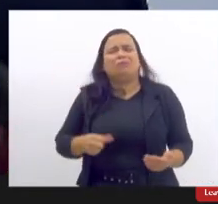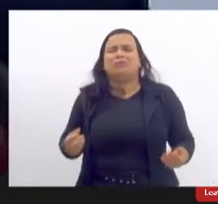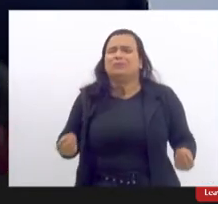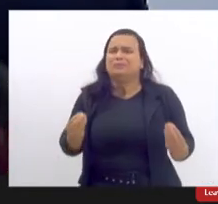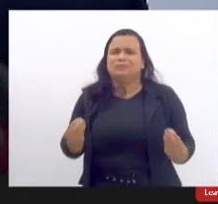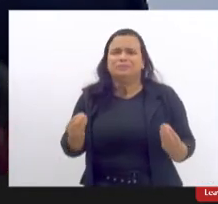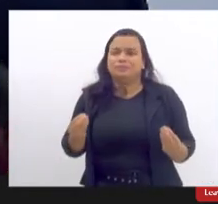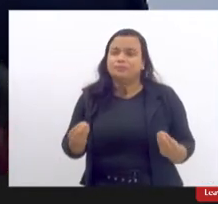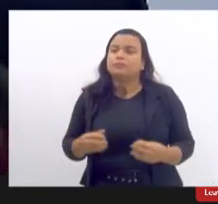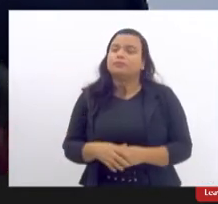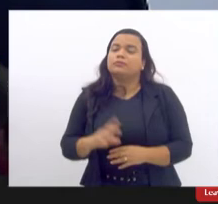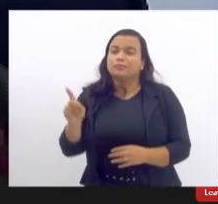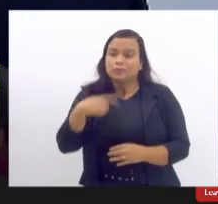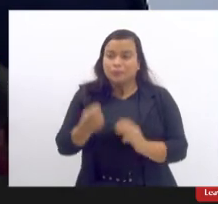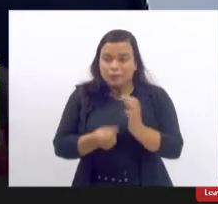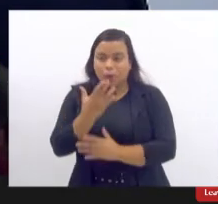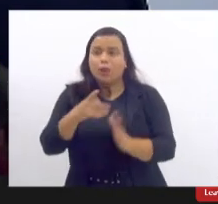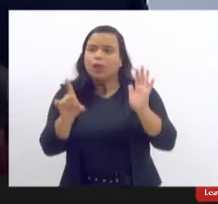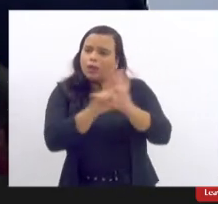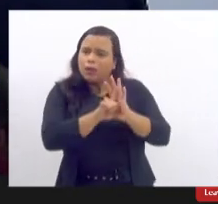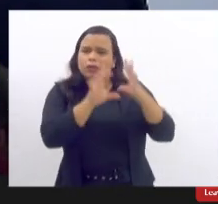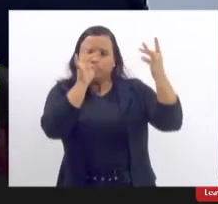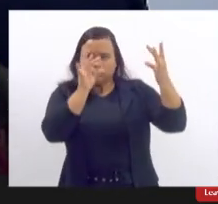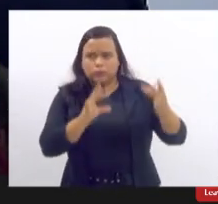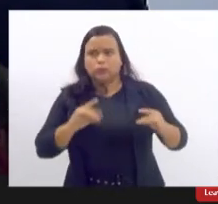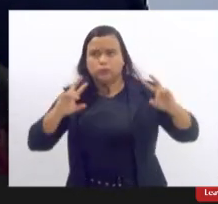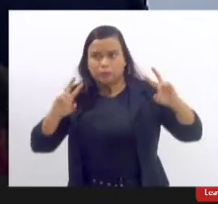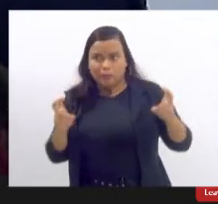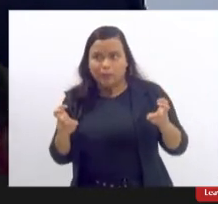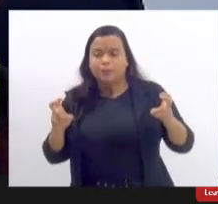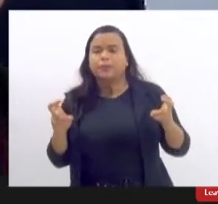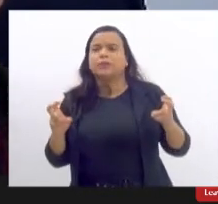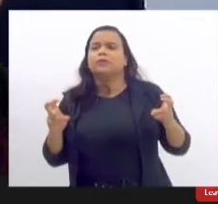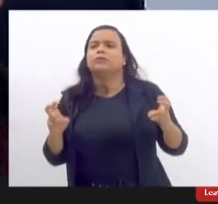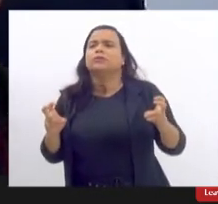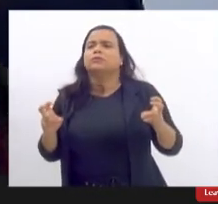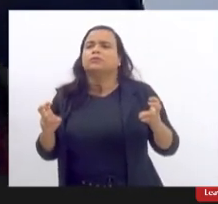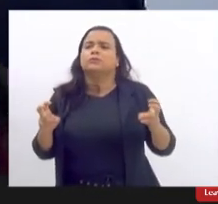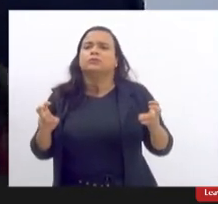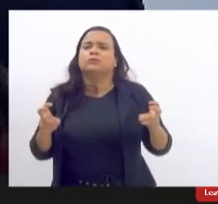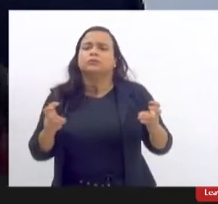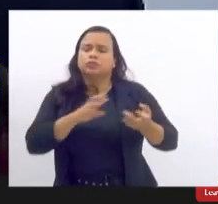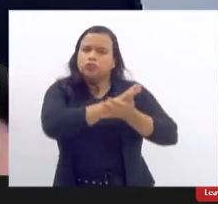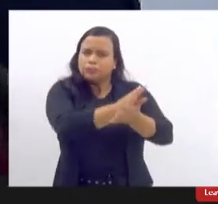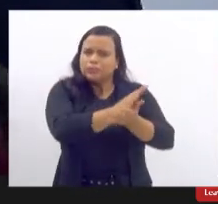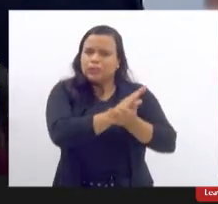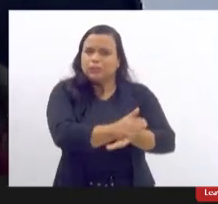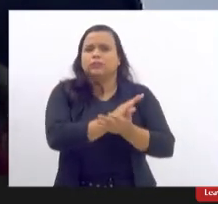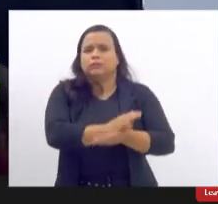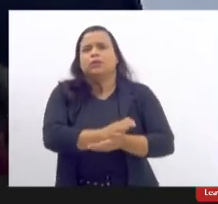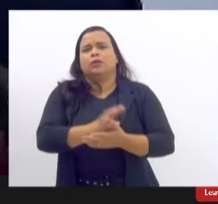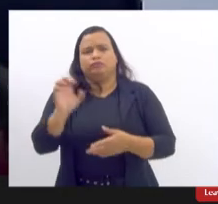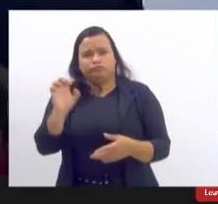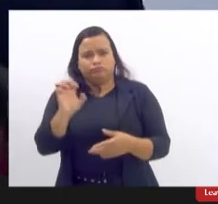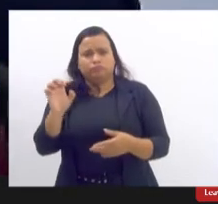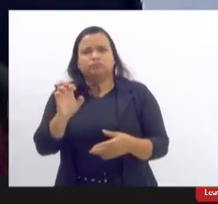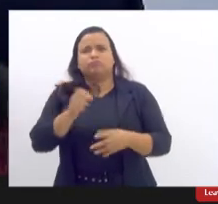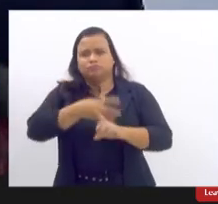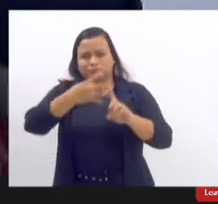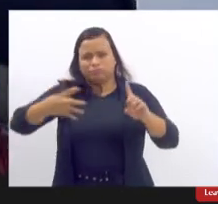a gente fez uma lei específica em relação a questão da discriminação LGBT que a gente pune os